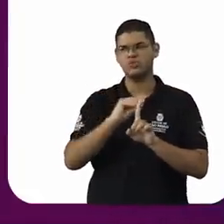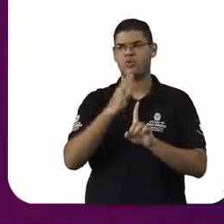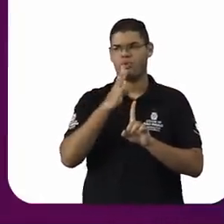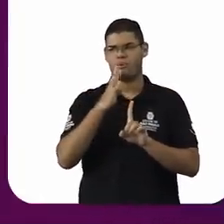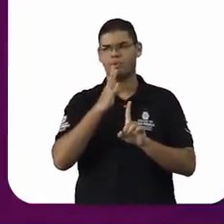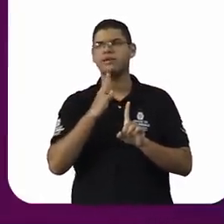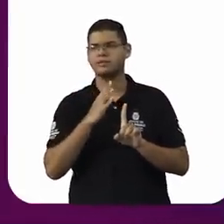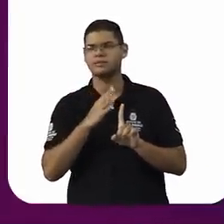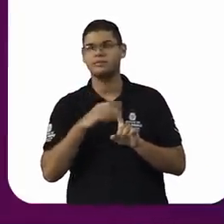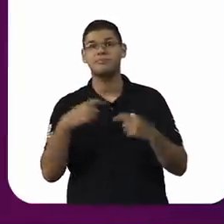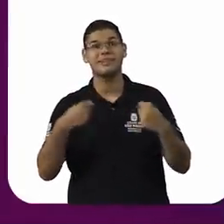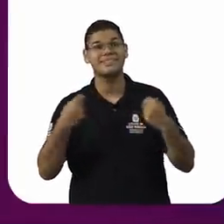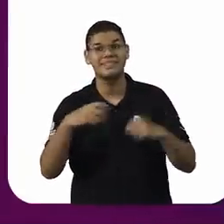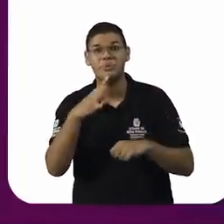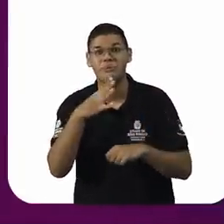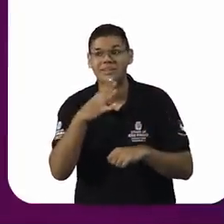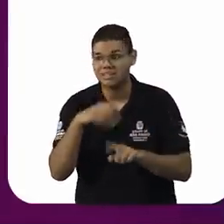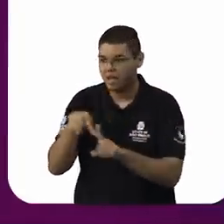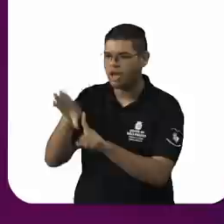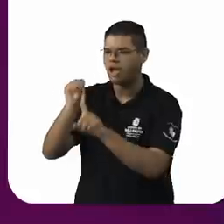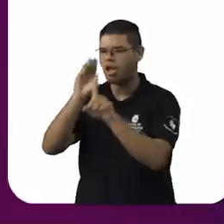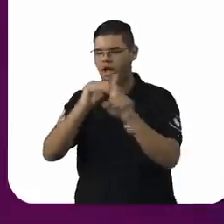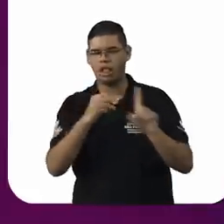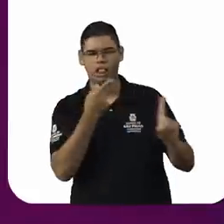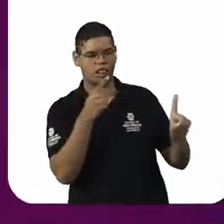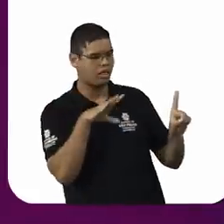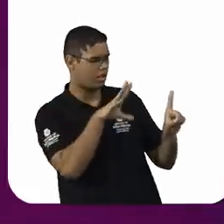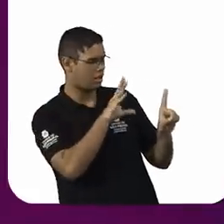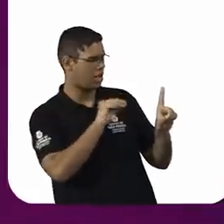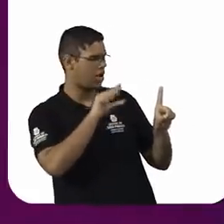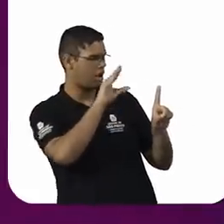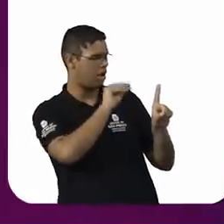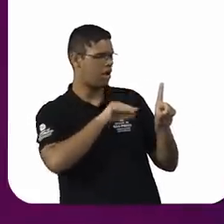desconstrução é tão difícil porque existe,